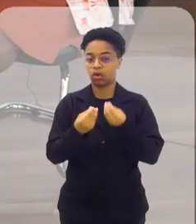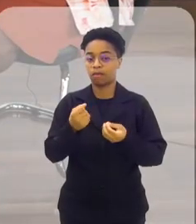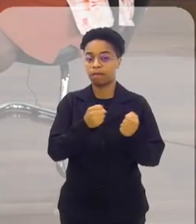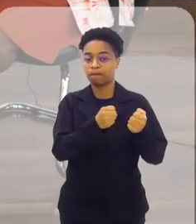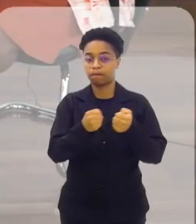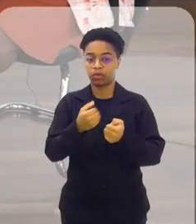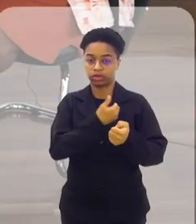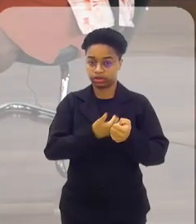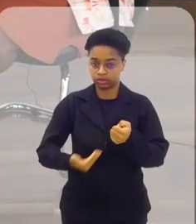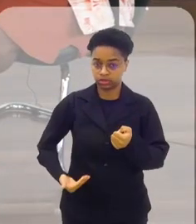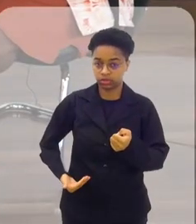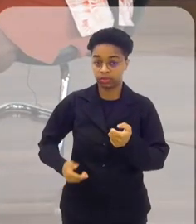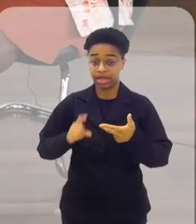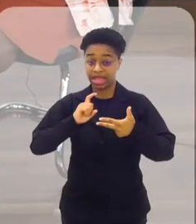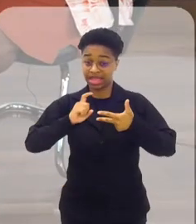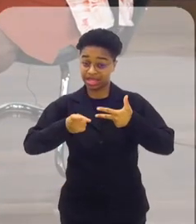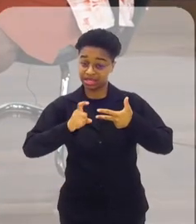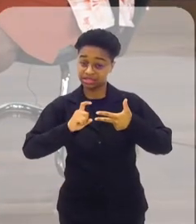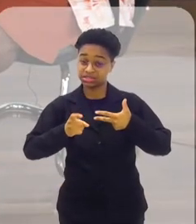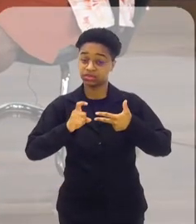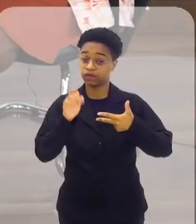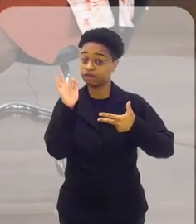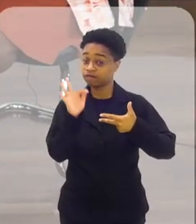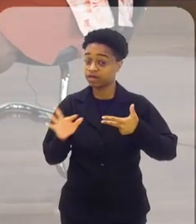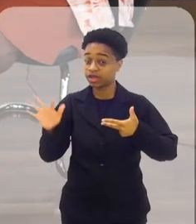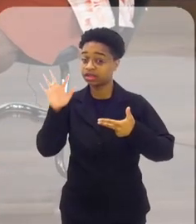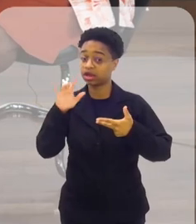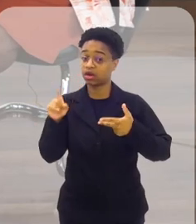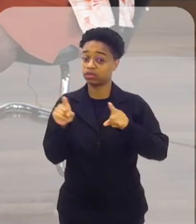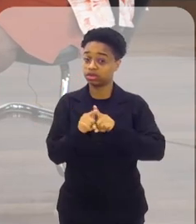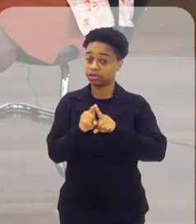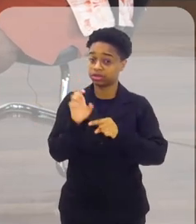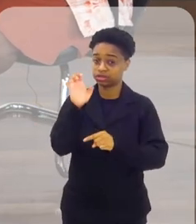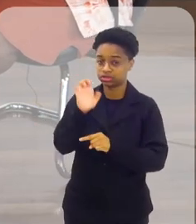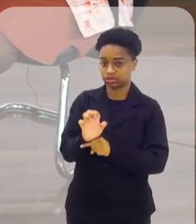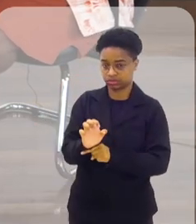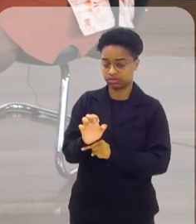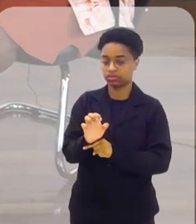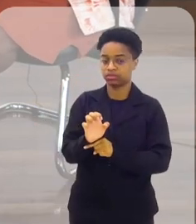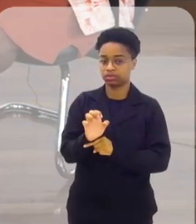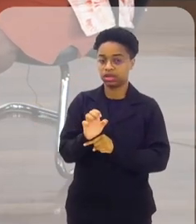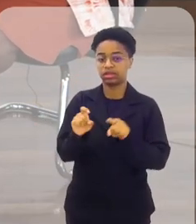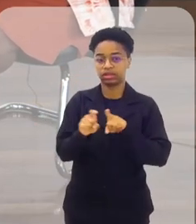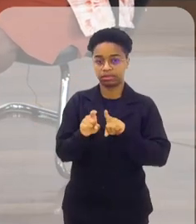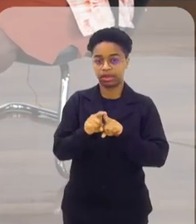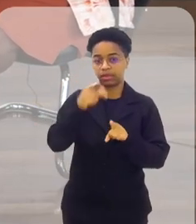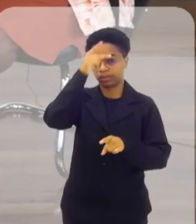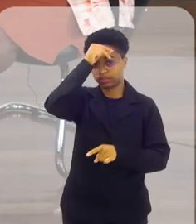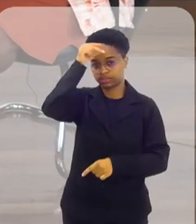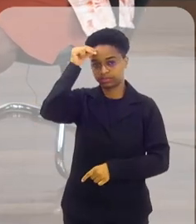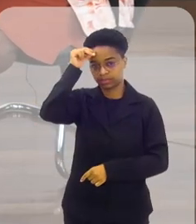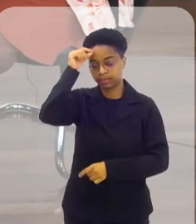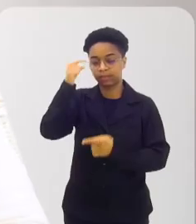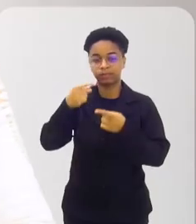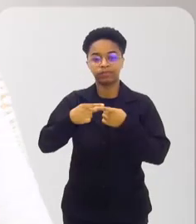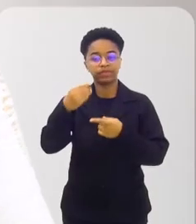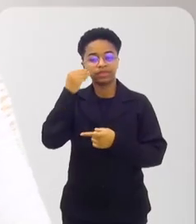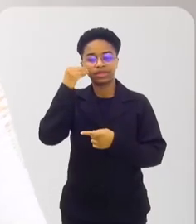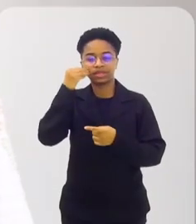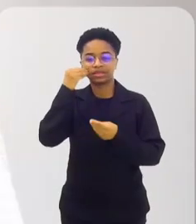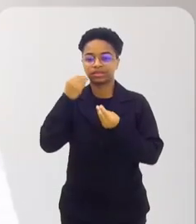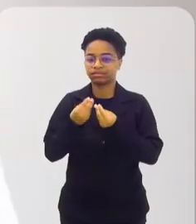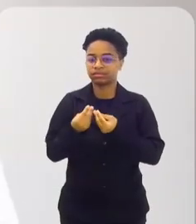público, poder executivo, tanto federal quanto estadual e municipal, para a